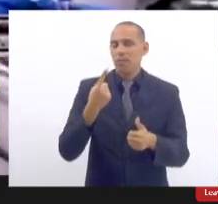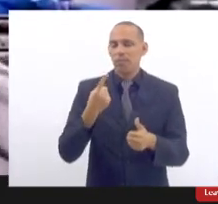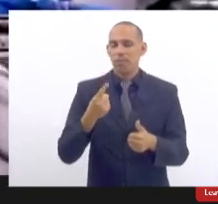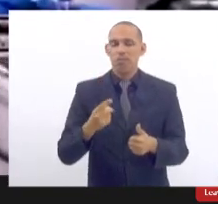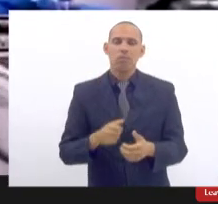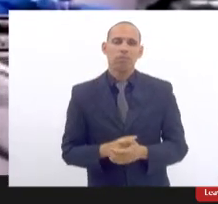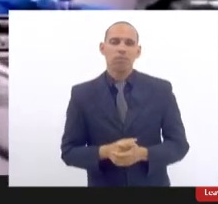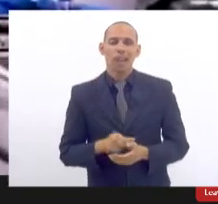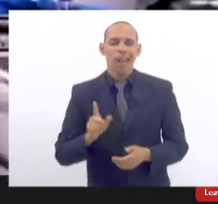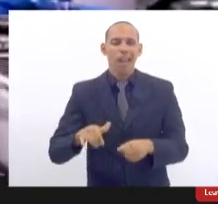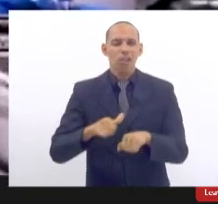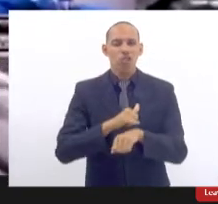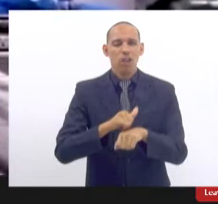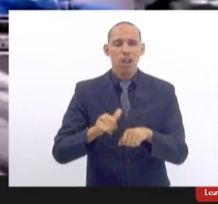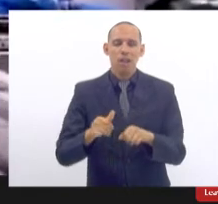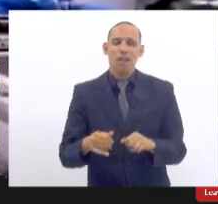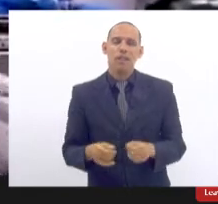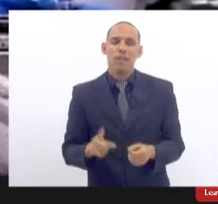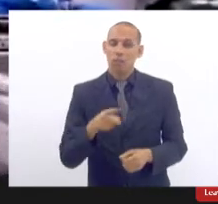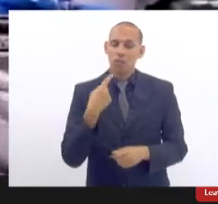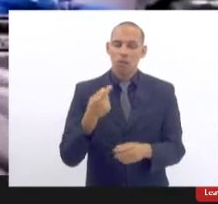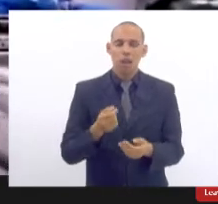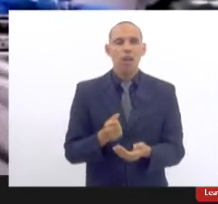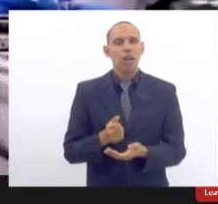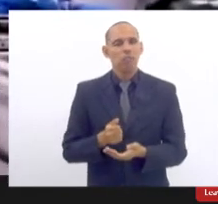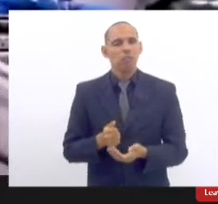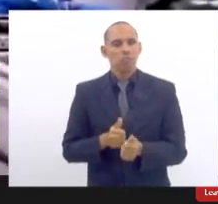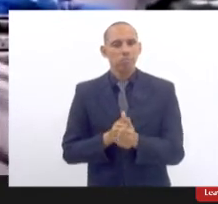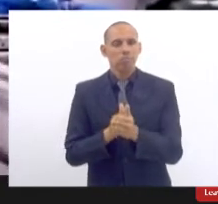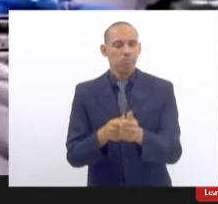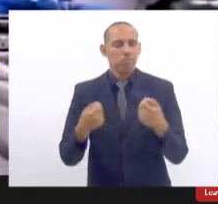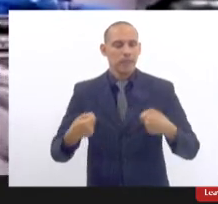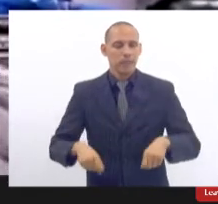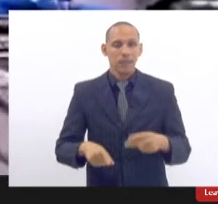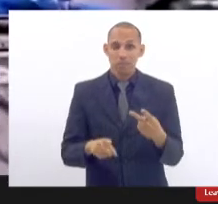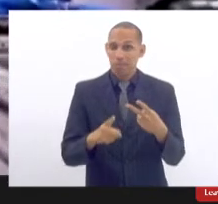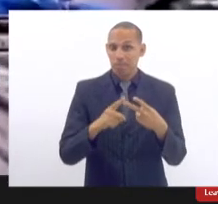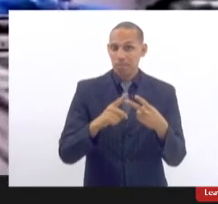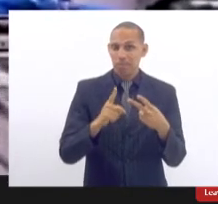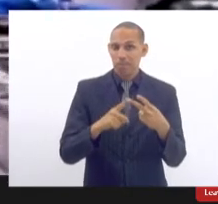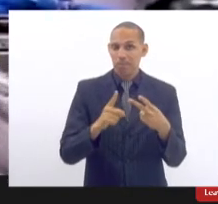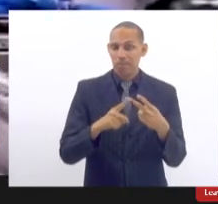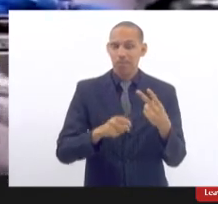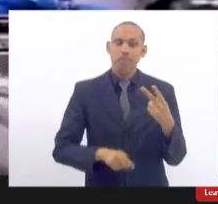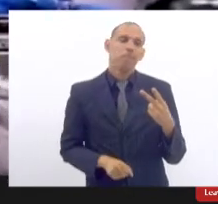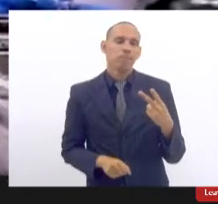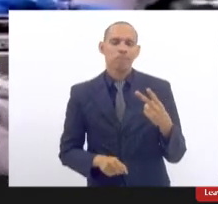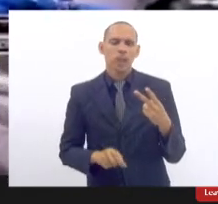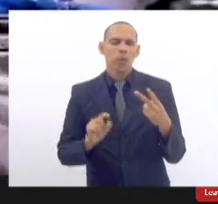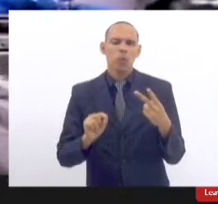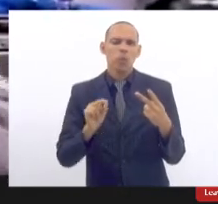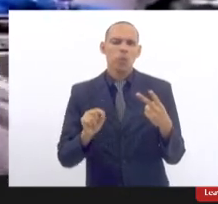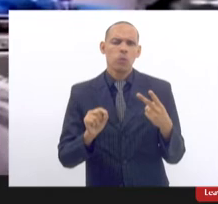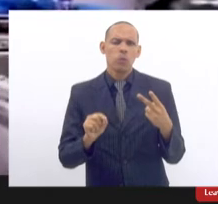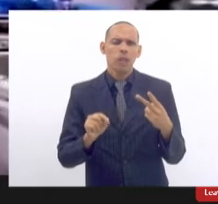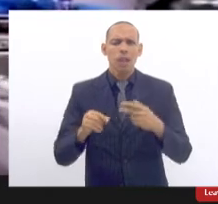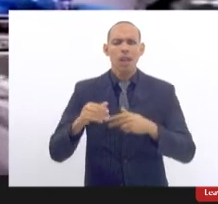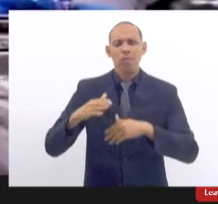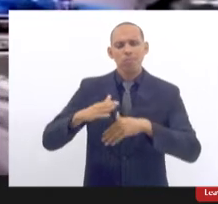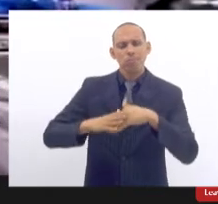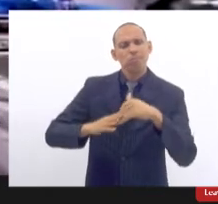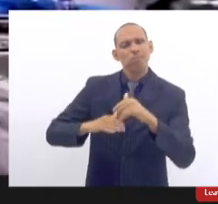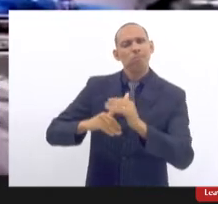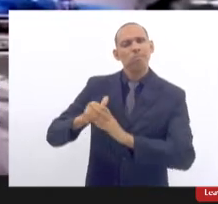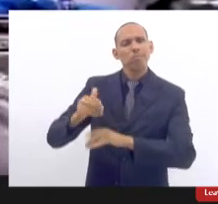de estratégia que a gente tem que seguir acho que o segundo ponto seria realmente uma capacitação com